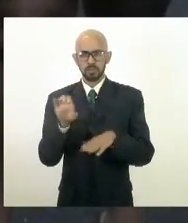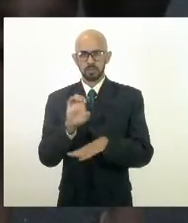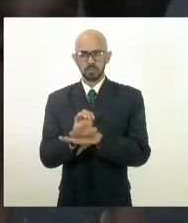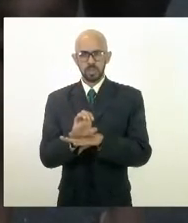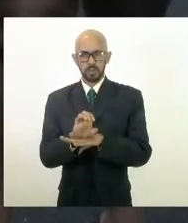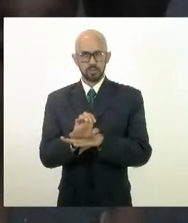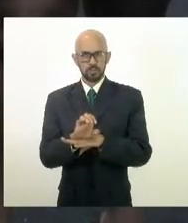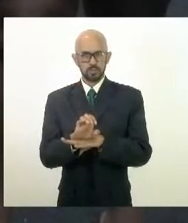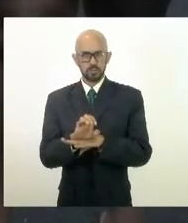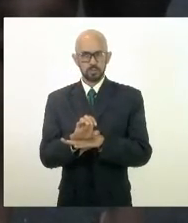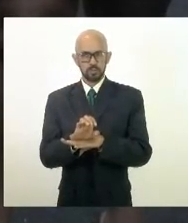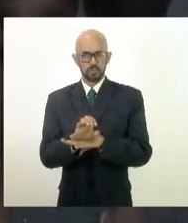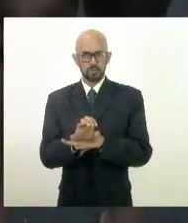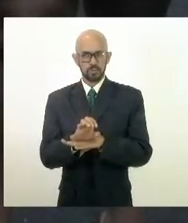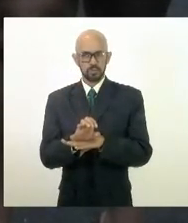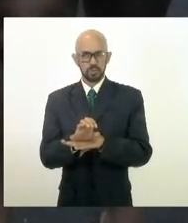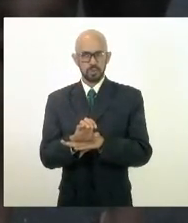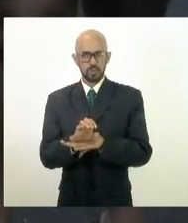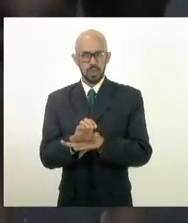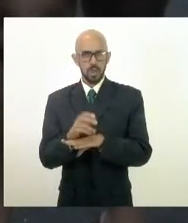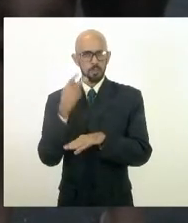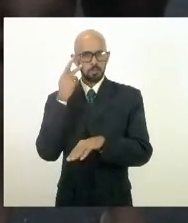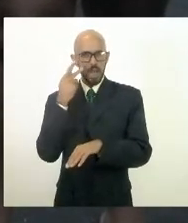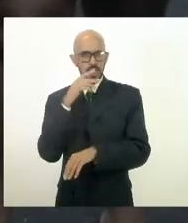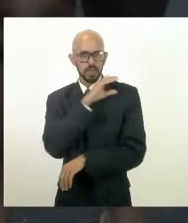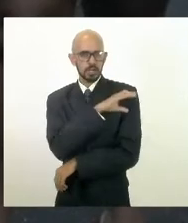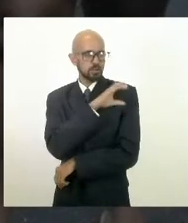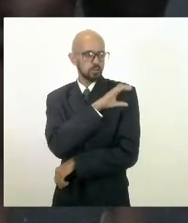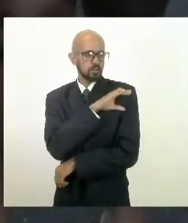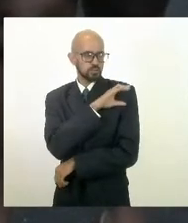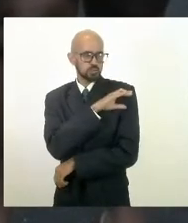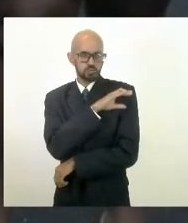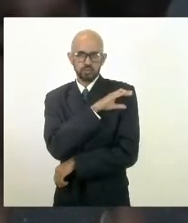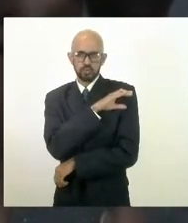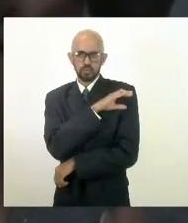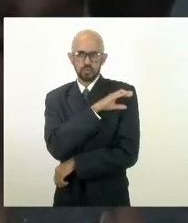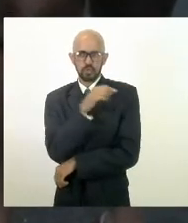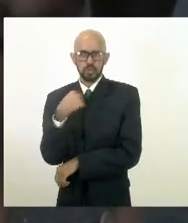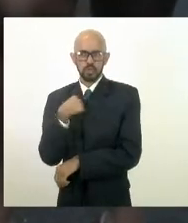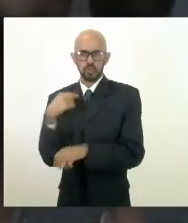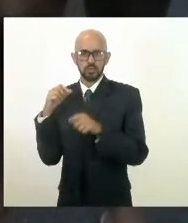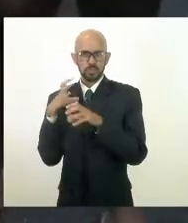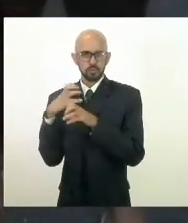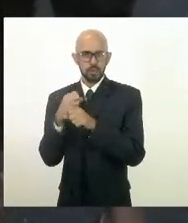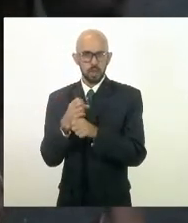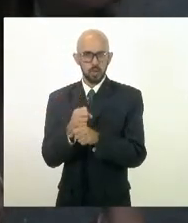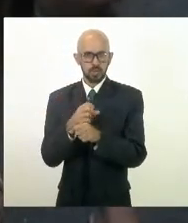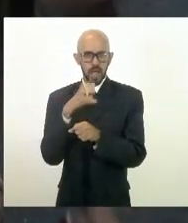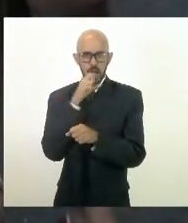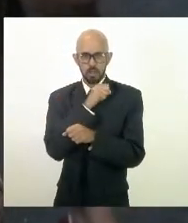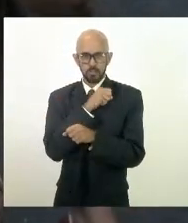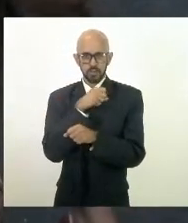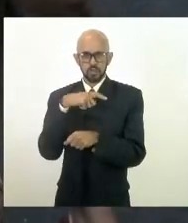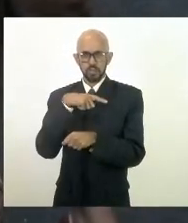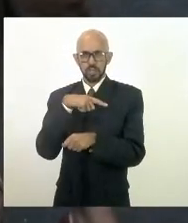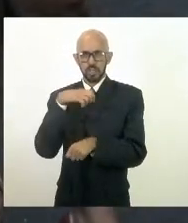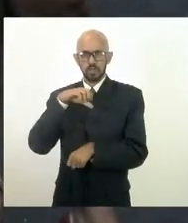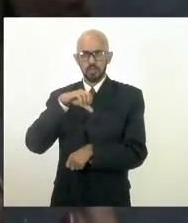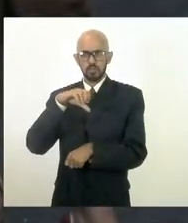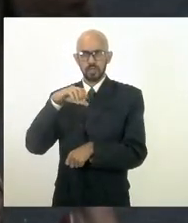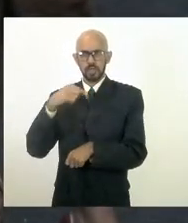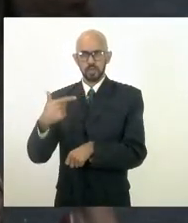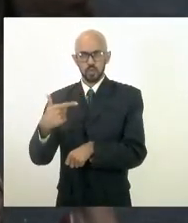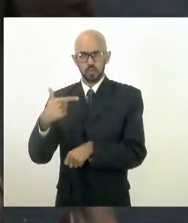destinado ao município de Campos e faço aqui uma conta rápida nós temos 92 municípios